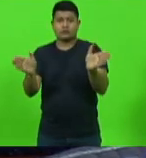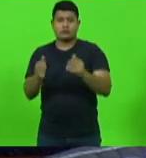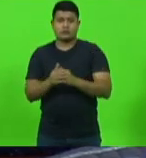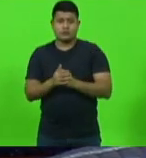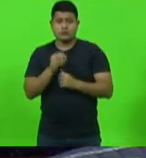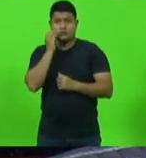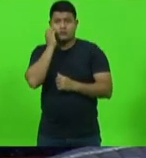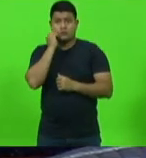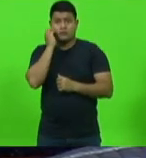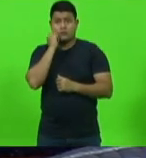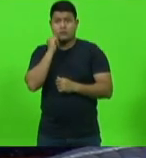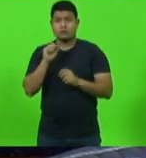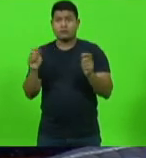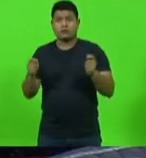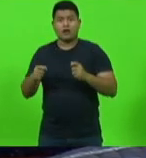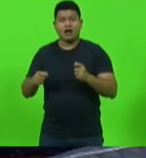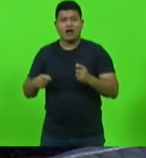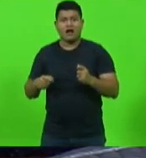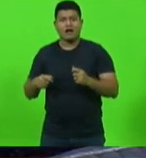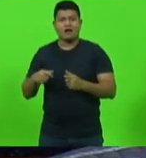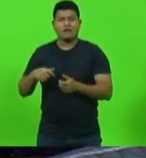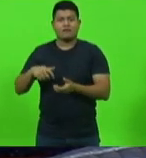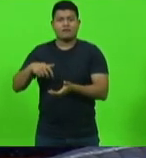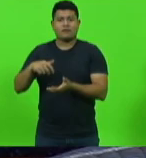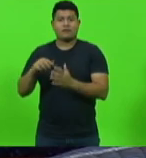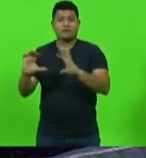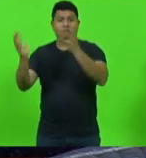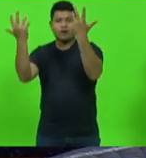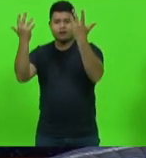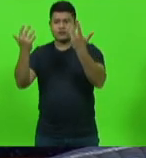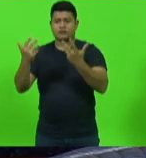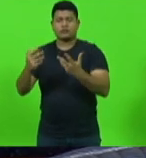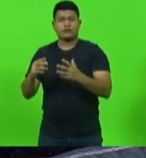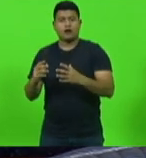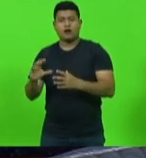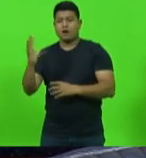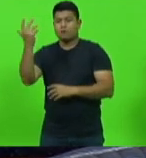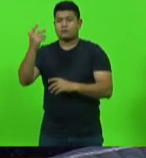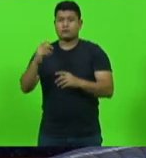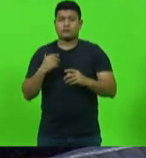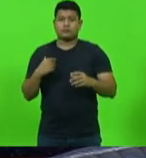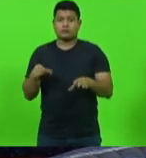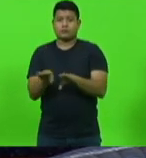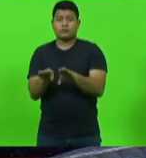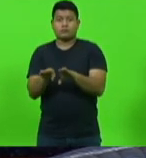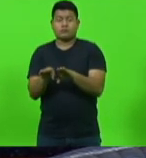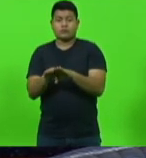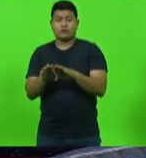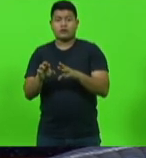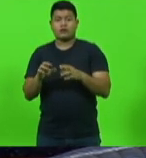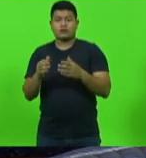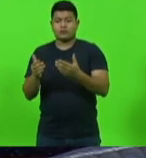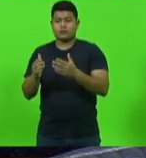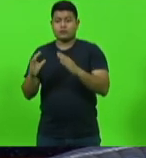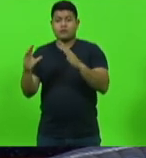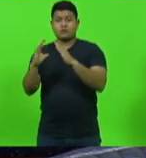você pode ir, tem bailão acontecendo em todo o Estado, tem culto em igrejas acontecendo em todo o Estado, tem teatro,